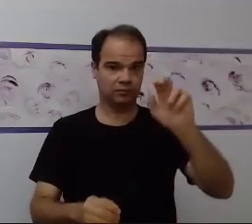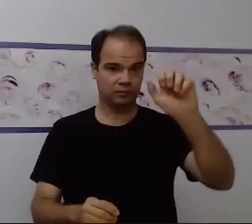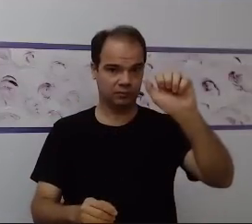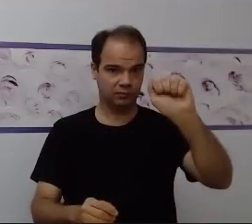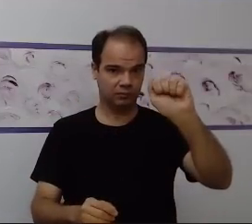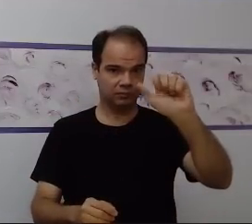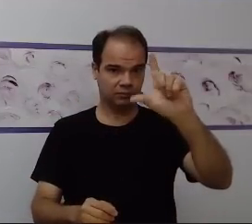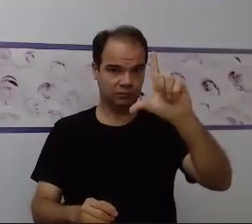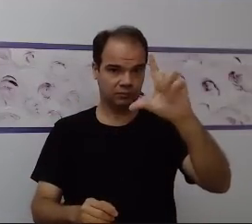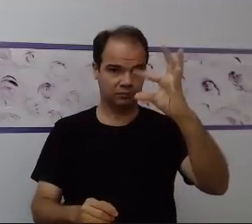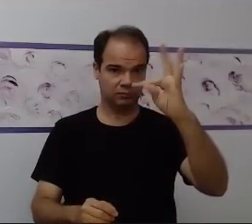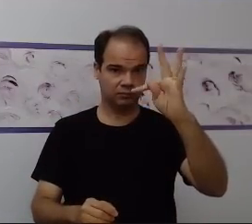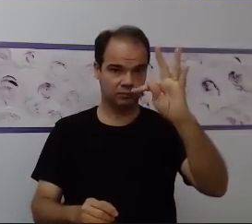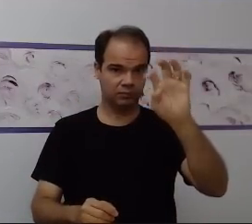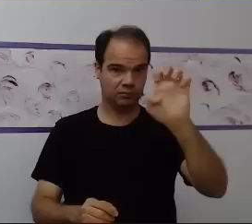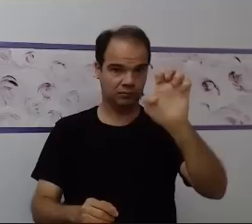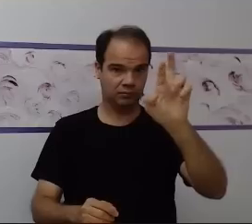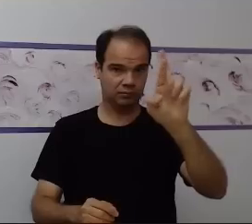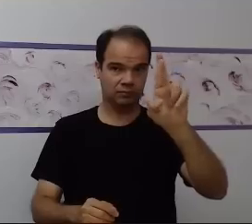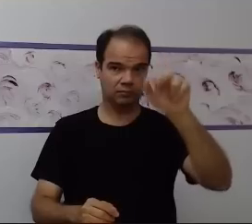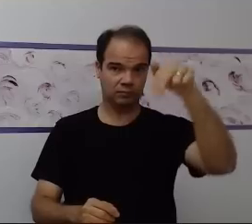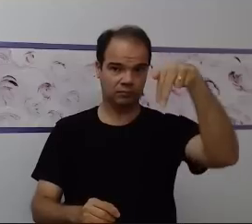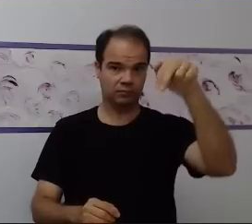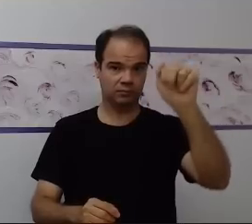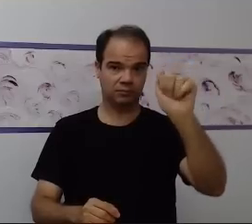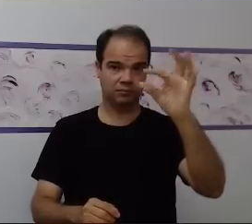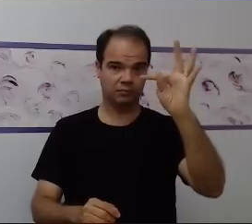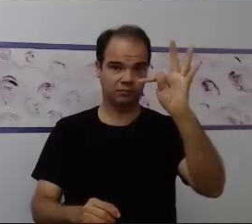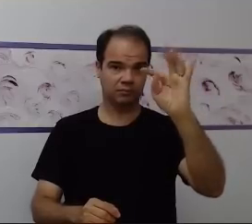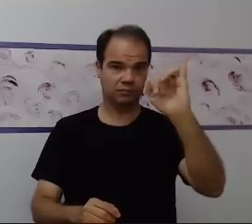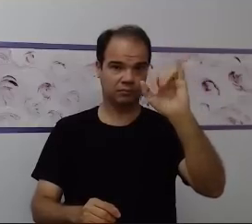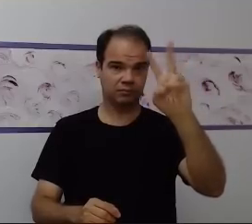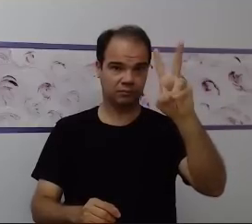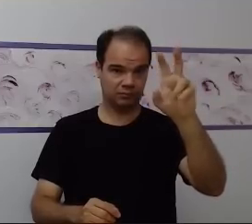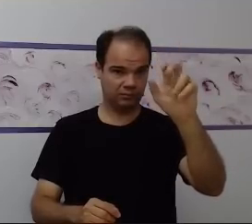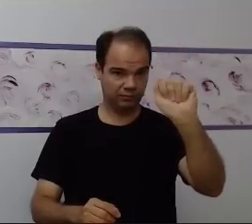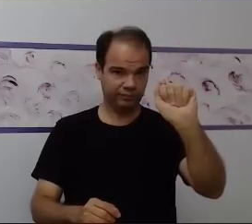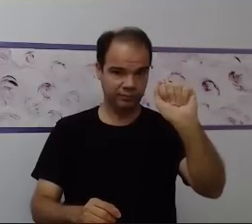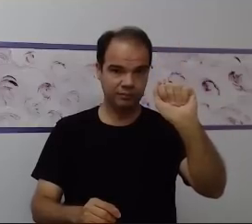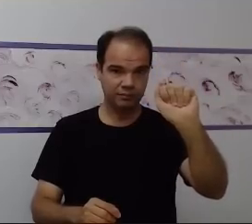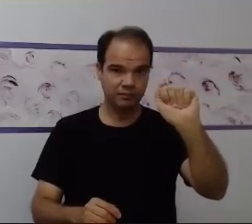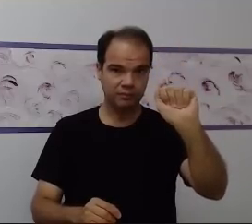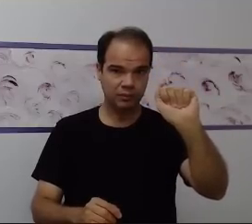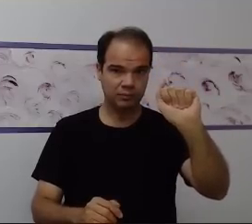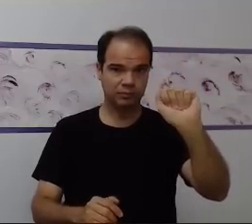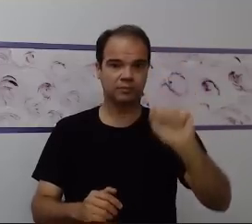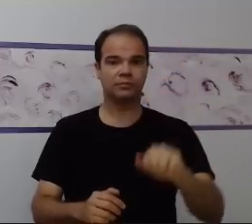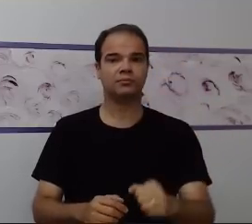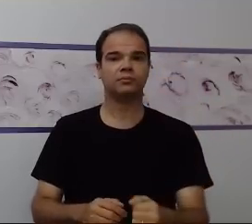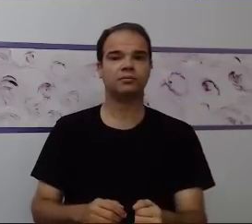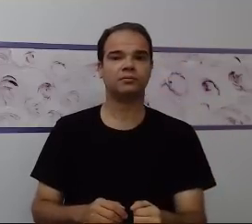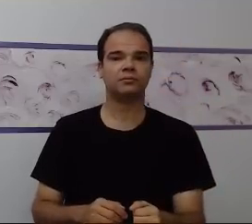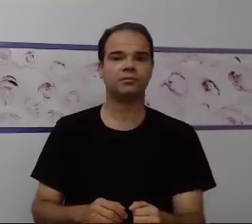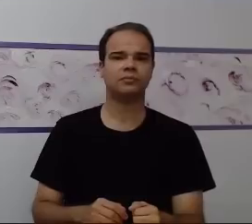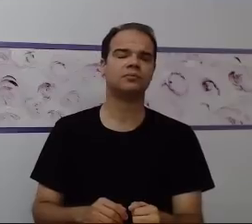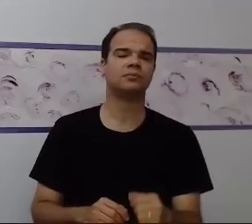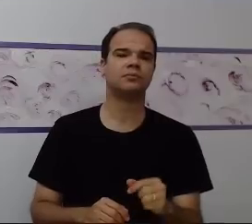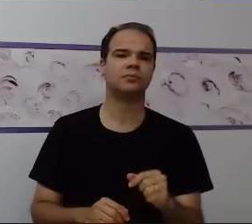gente tem muito comum o uso do PECS, bem conhecido, bem divulgado, não só ele, como outros métodos também. E a gente